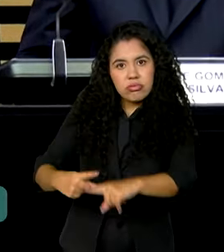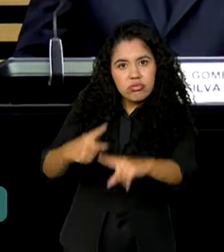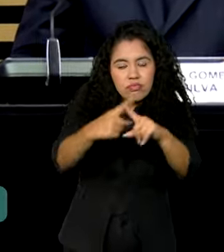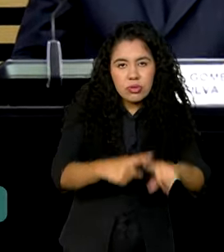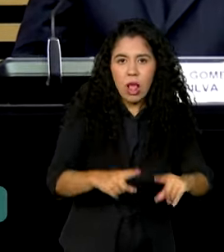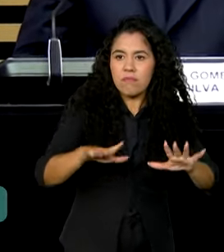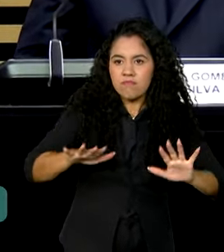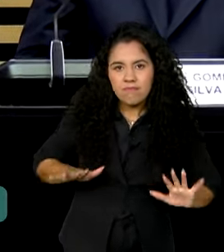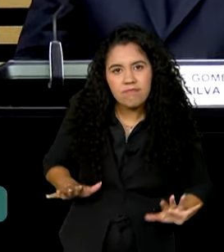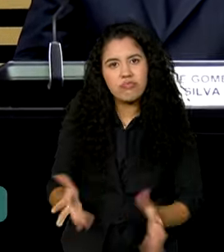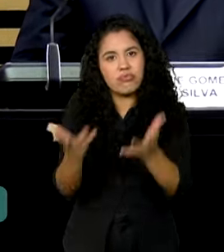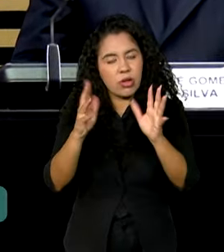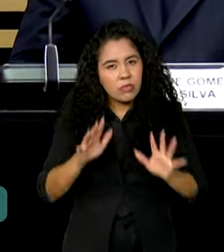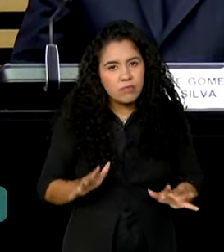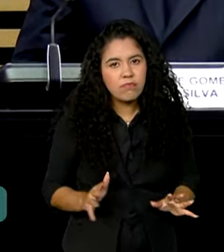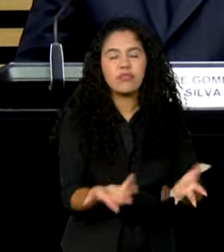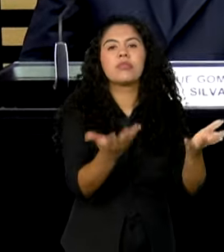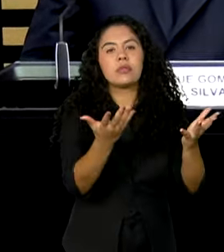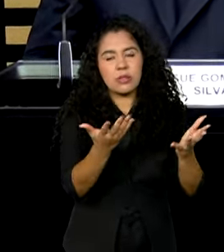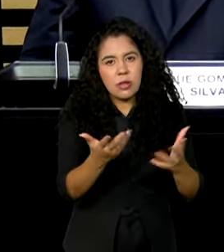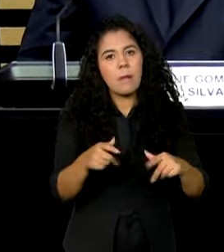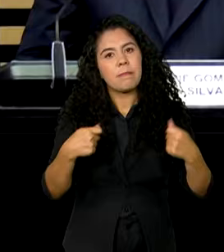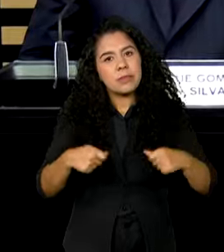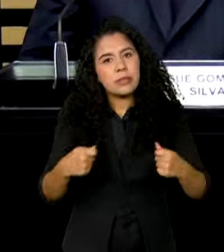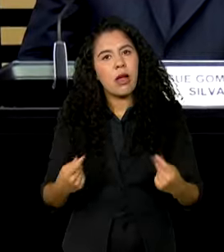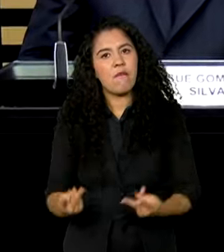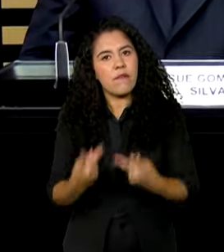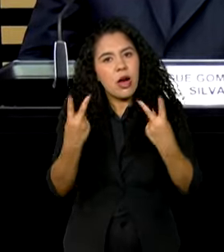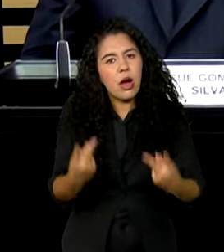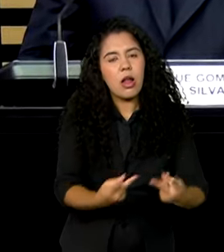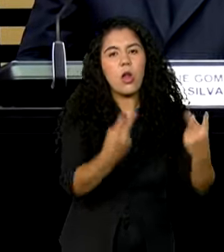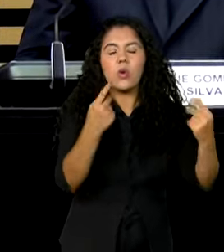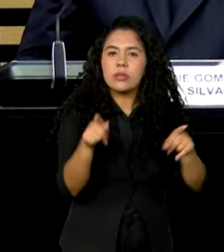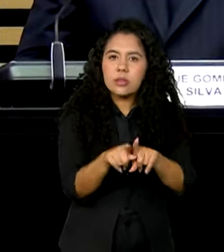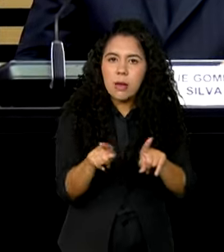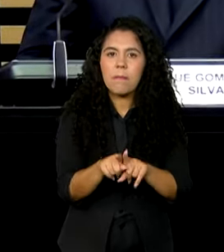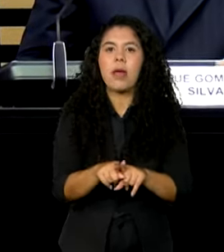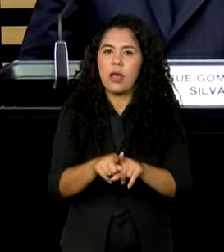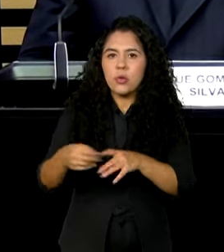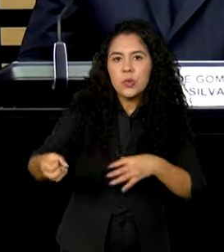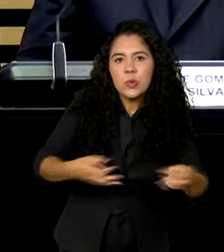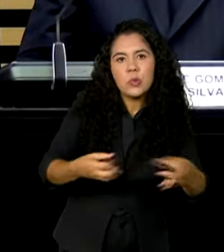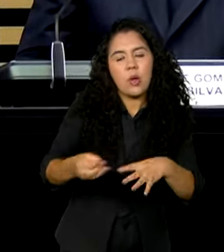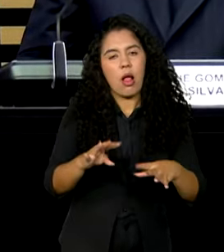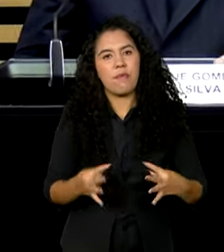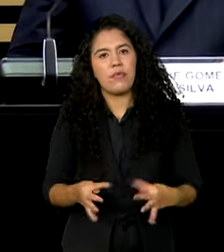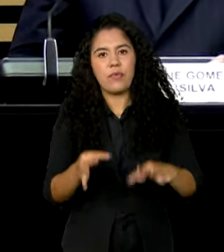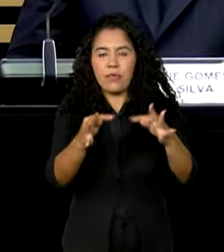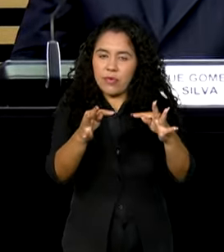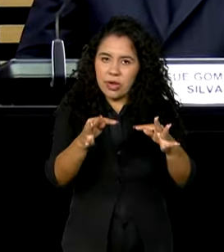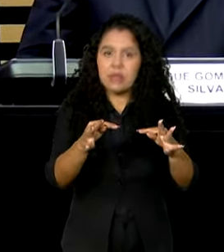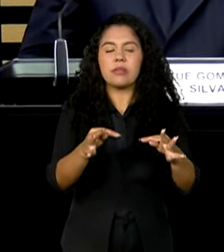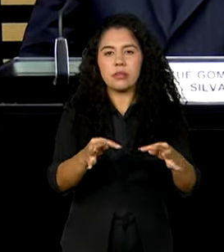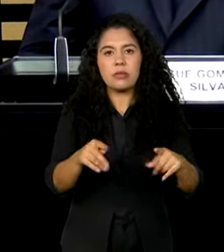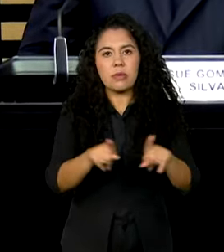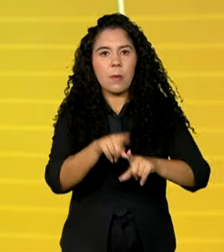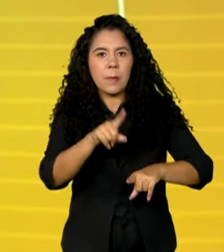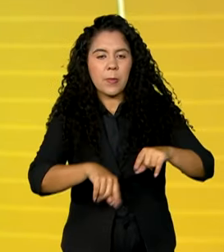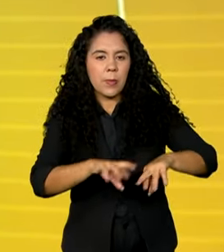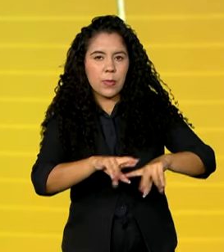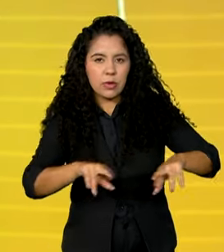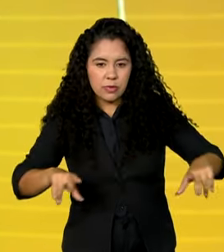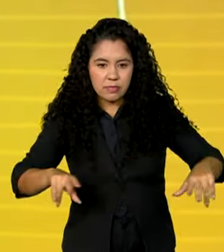fortemente agregadora de valor, incorporando tecnologia, industrializando os produtos.